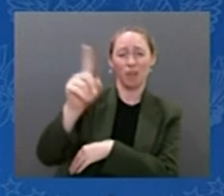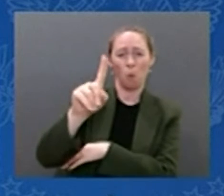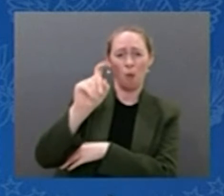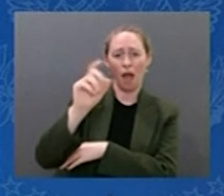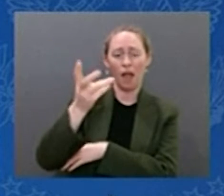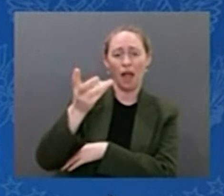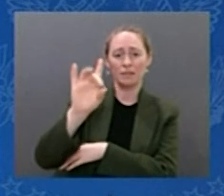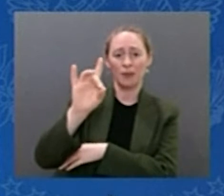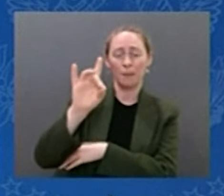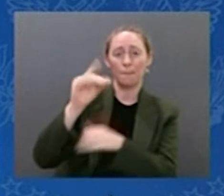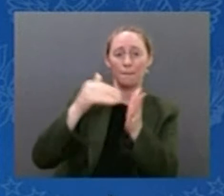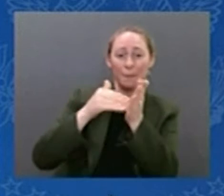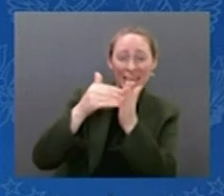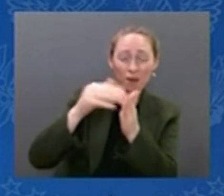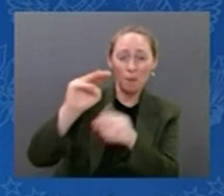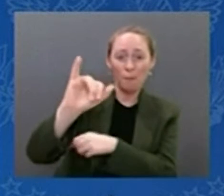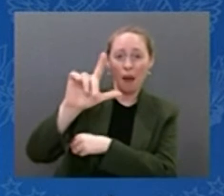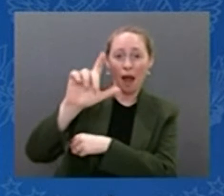bilhões de anos.